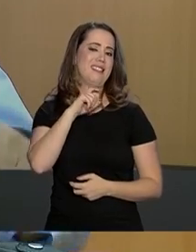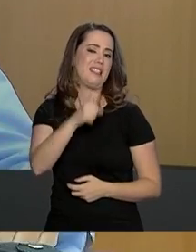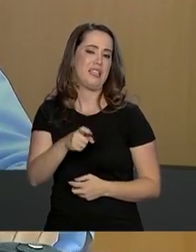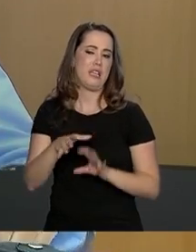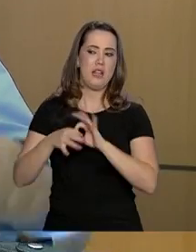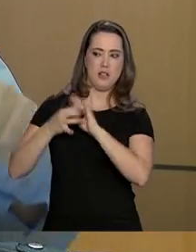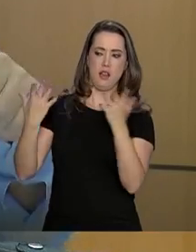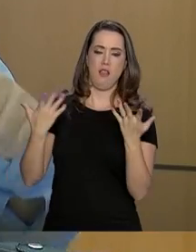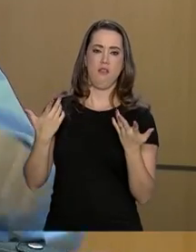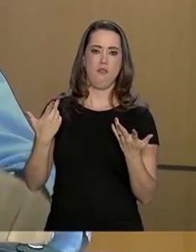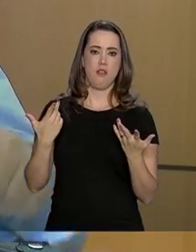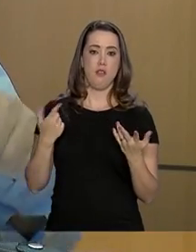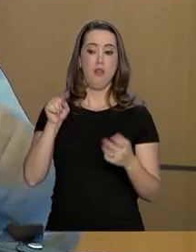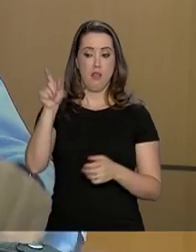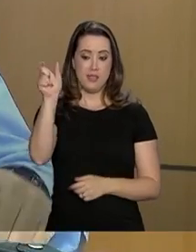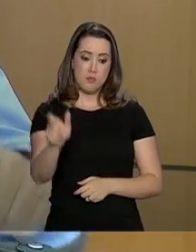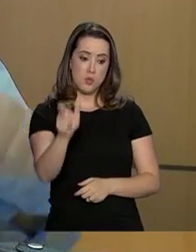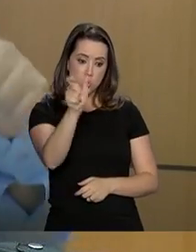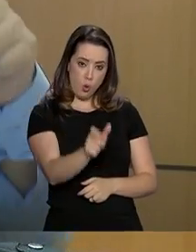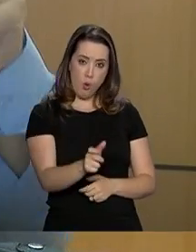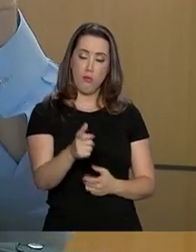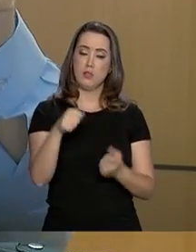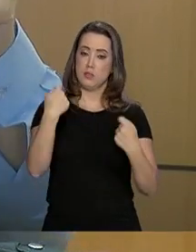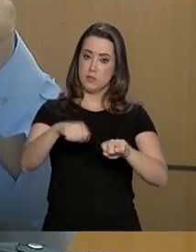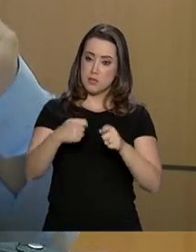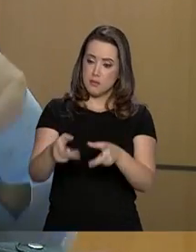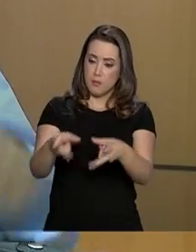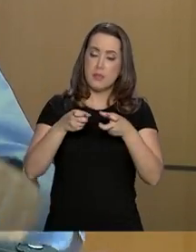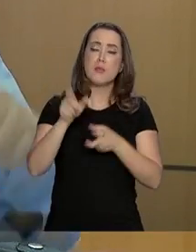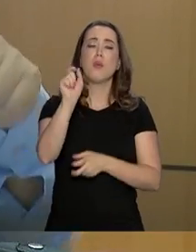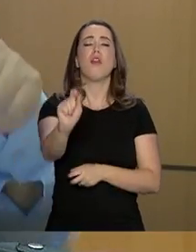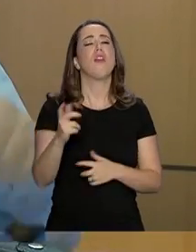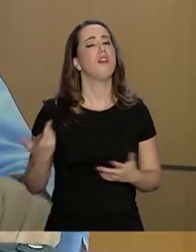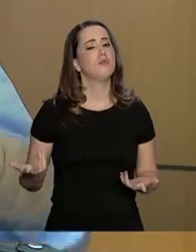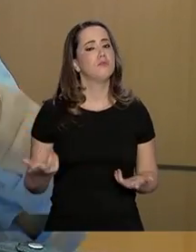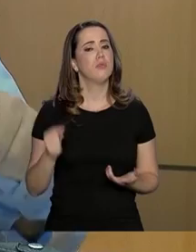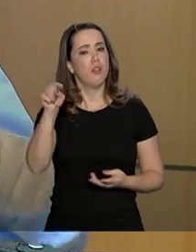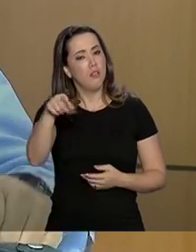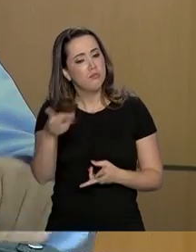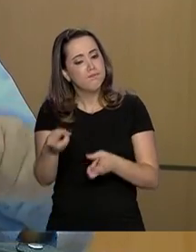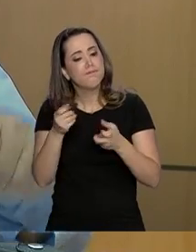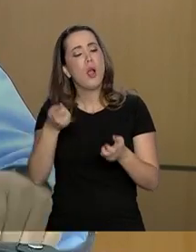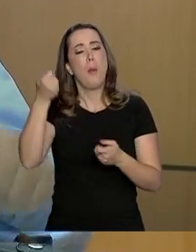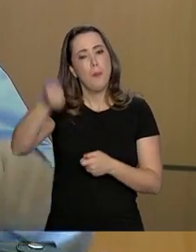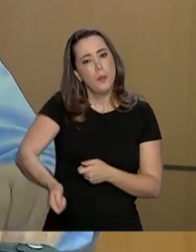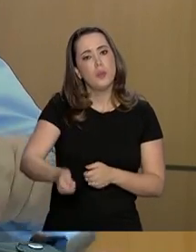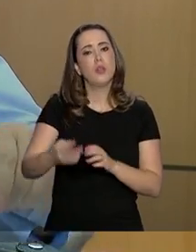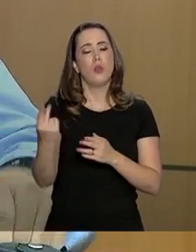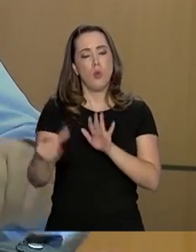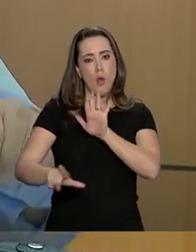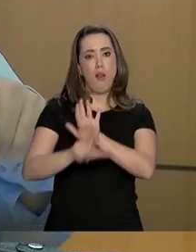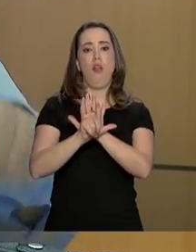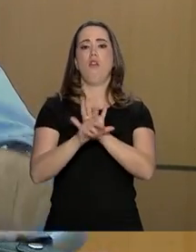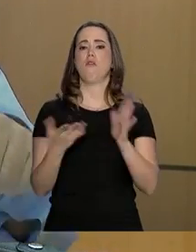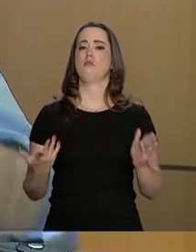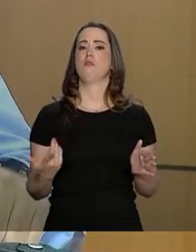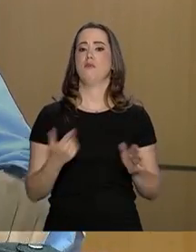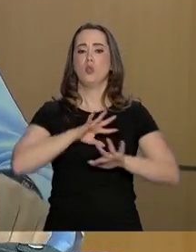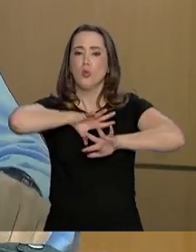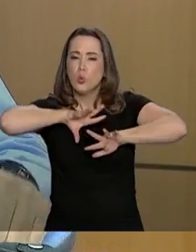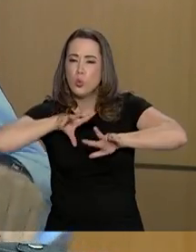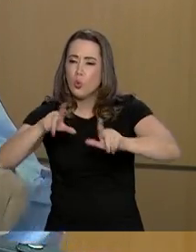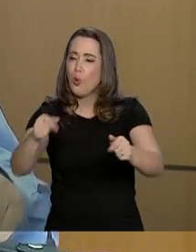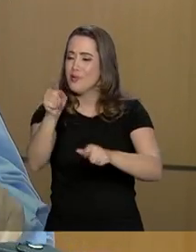esses cidadãos precisam ser identificados e qualificados e punidos com rigor da lei. Aliás, todos